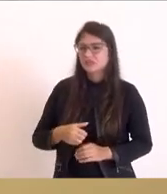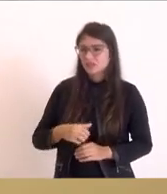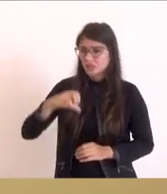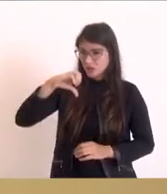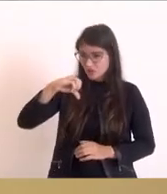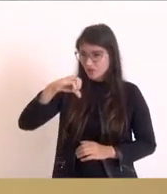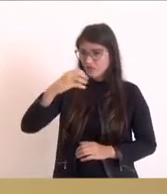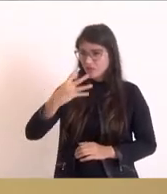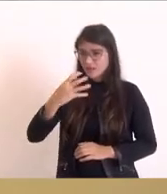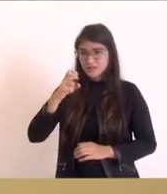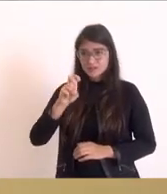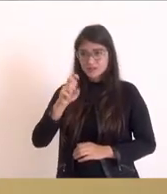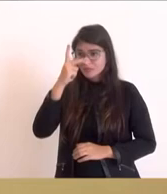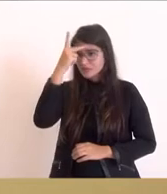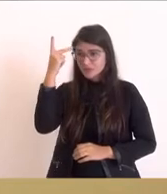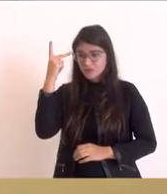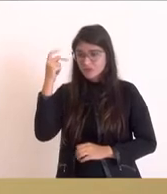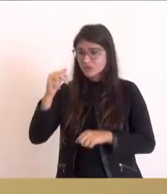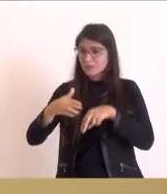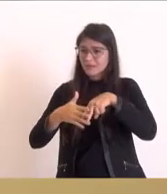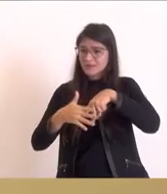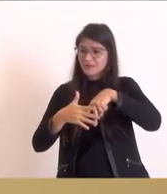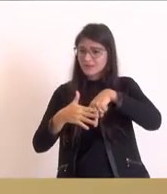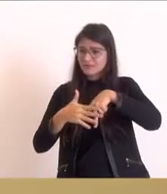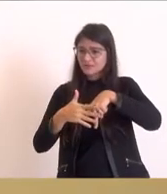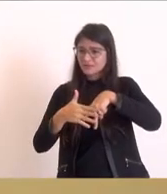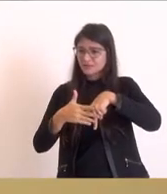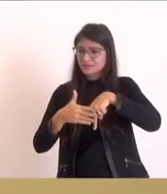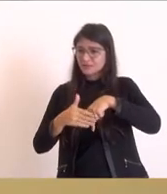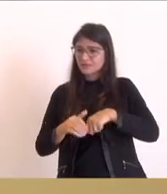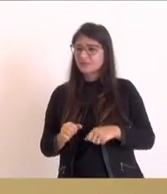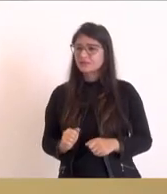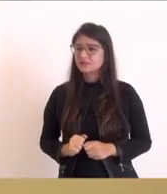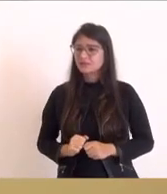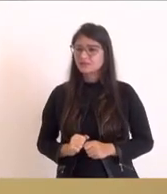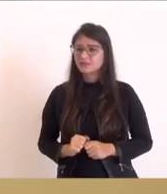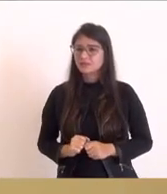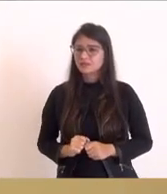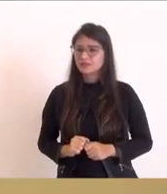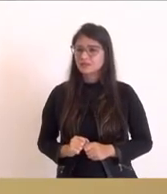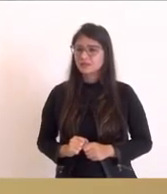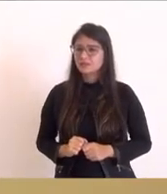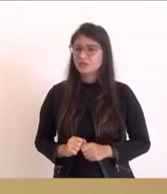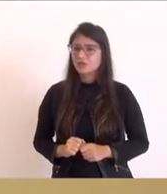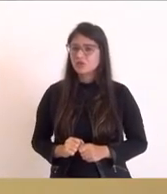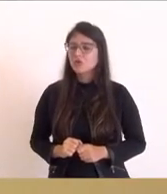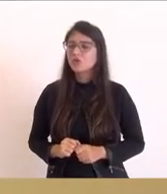945 o Ministério da Saúde começou a política de eu tenho até dificuldade de falar